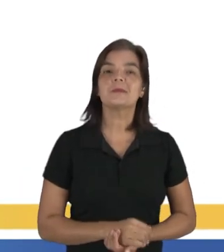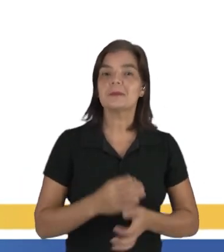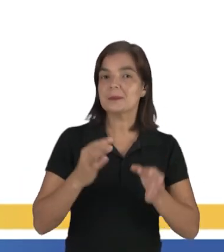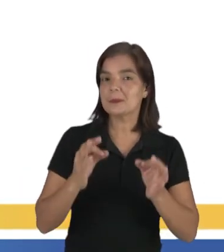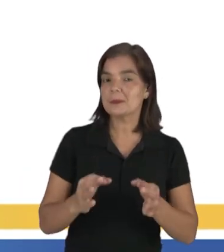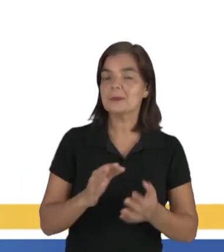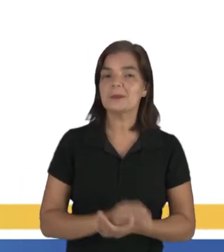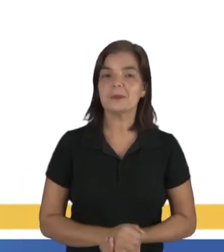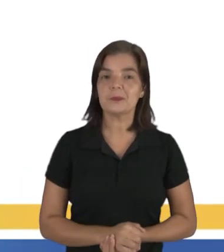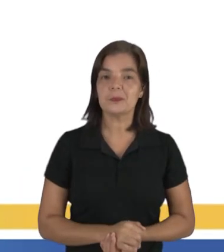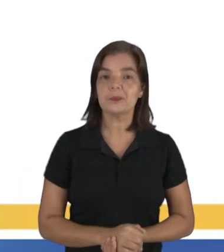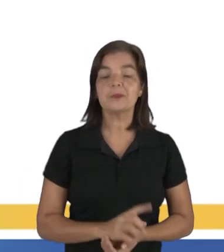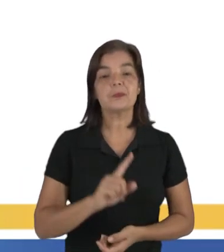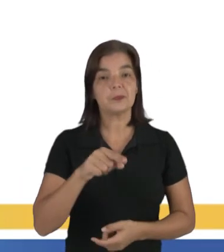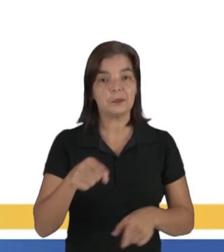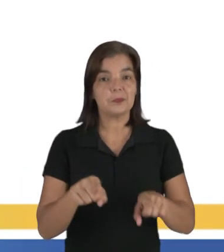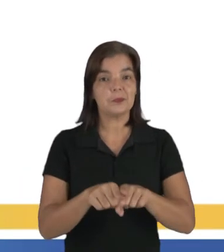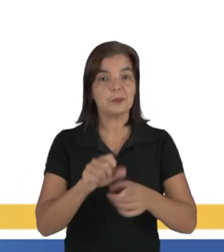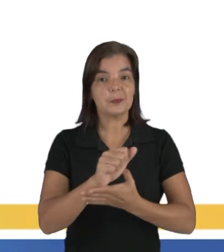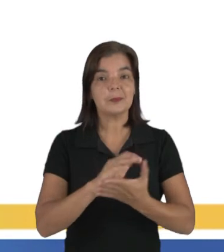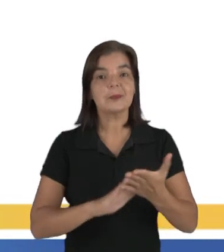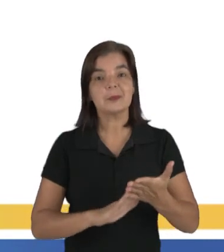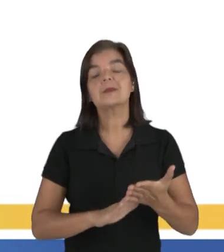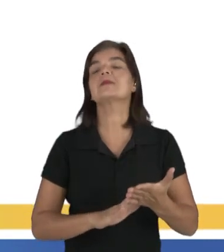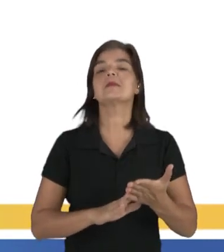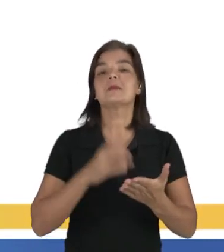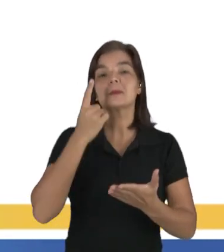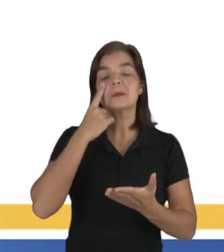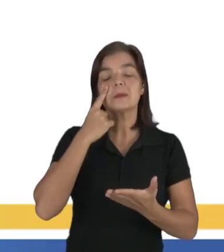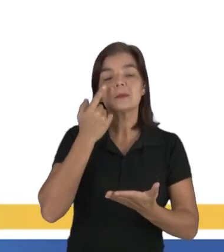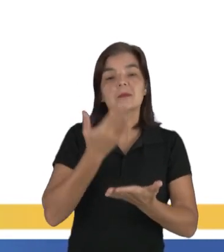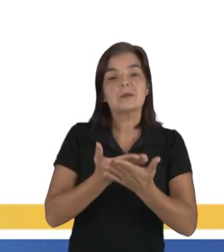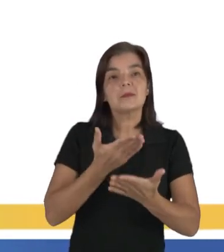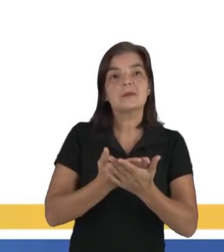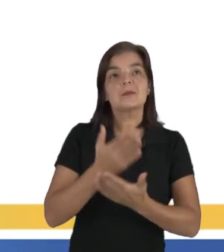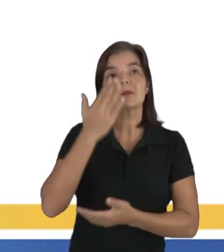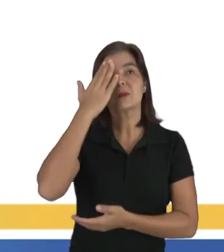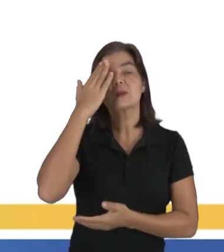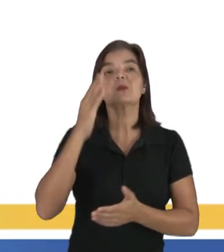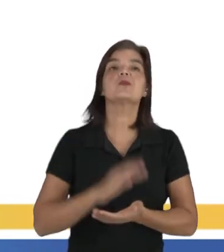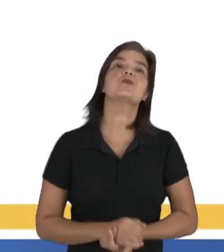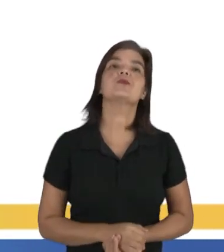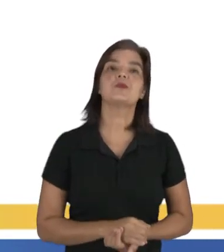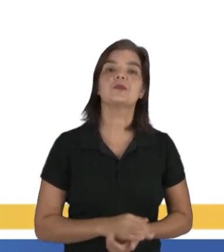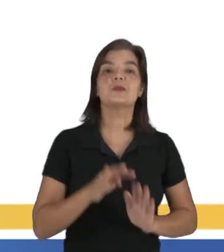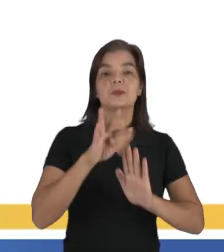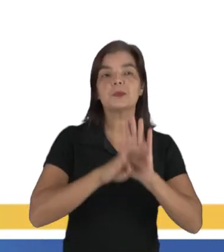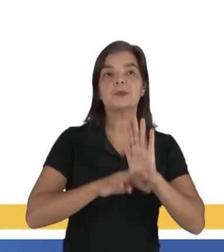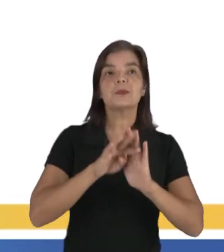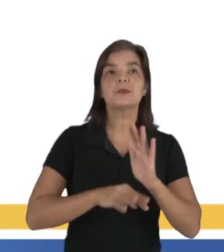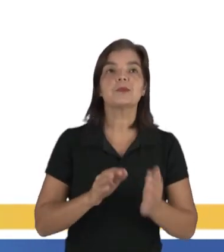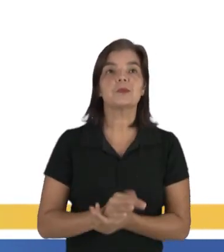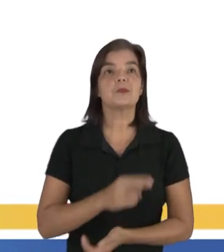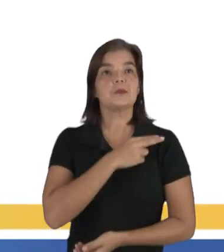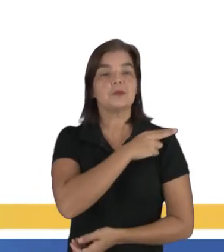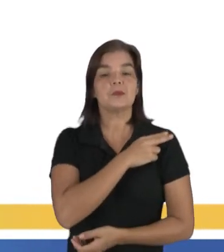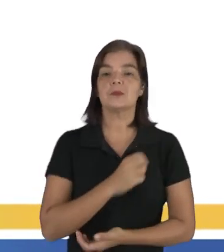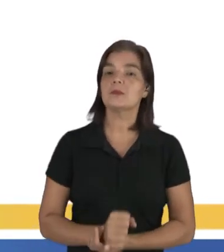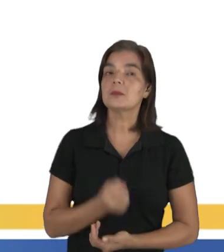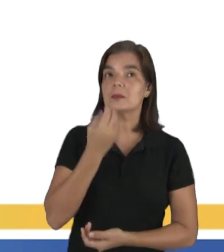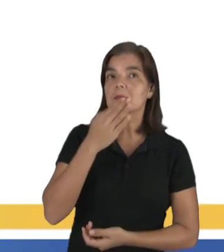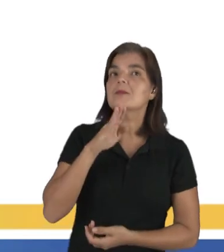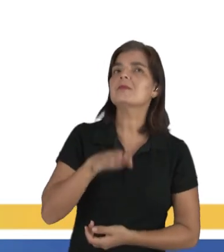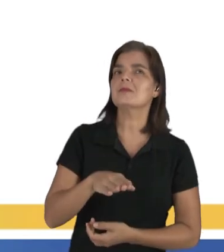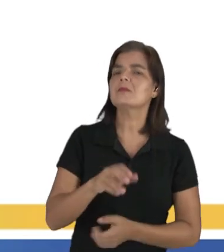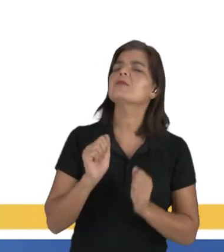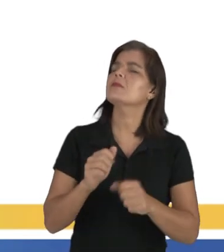Certo? Fazendo, então, um levantamento do que a gente entendeu. Vamos ler o texto abaixo. O gerente diz assim,